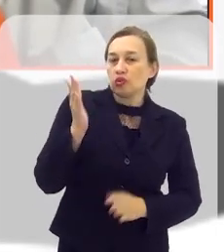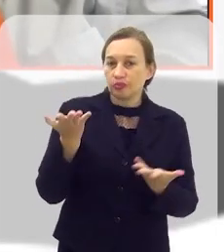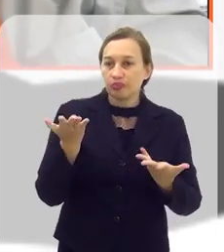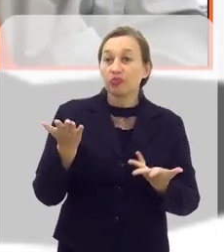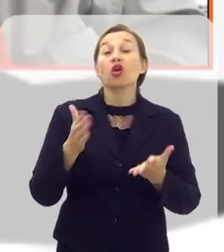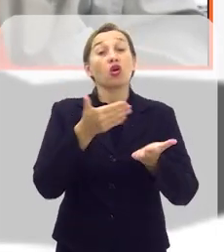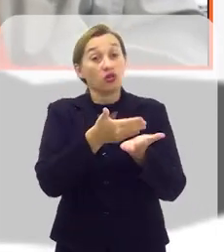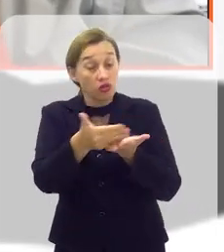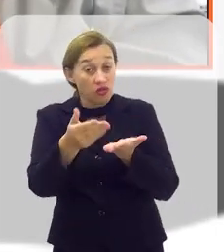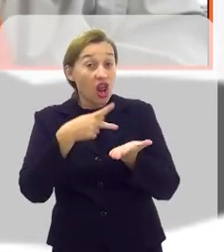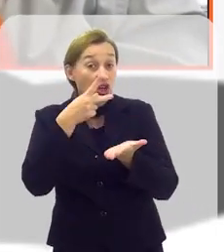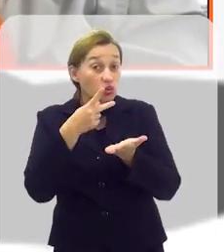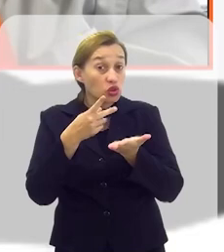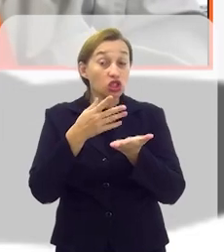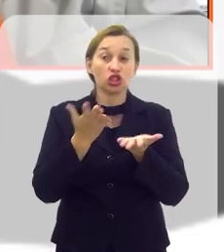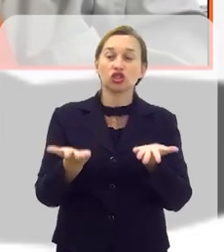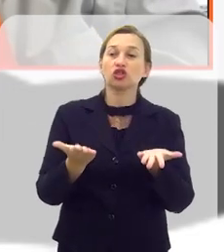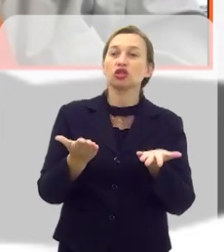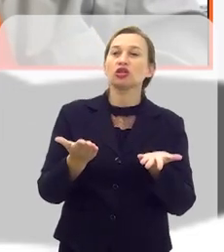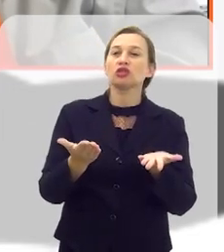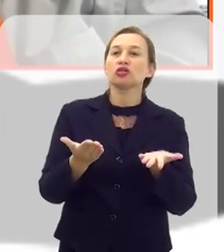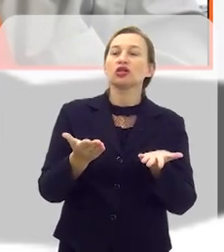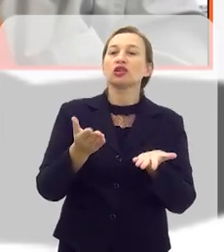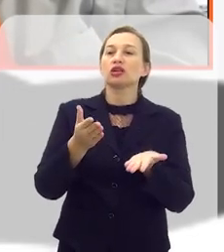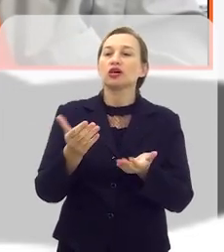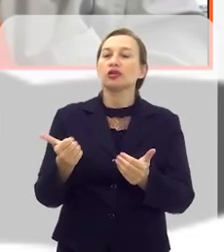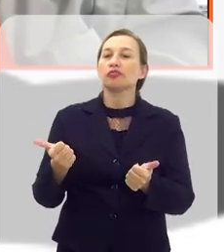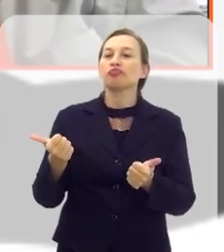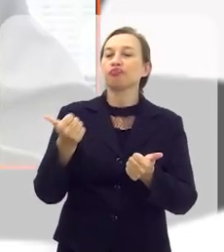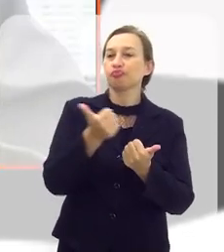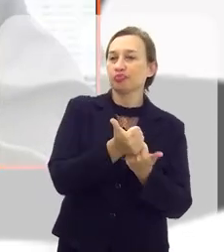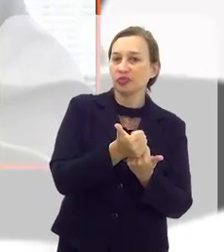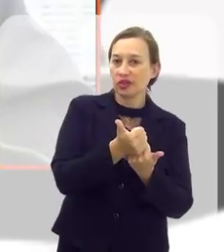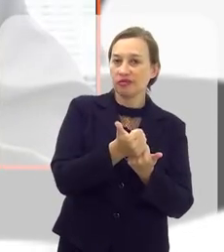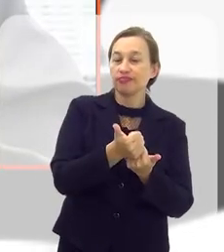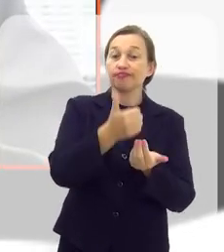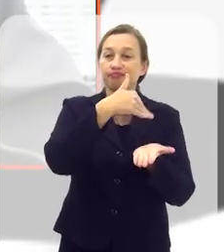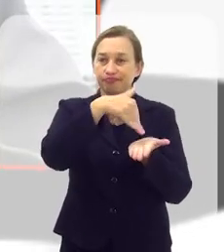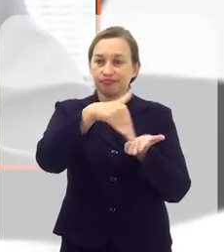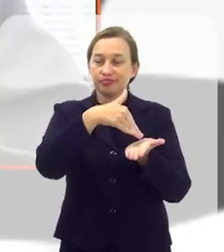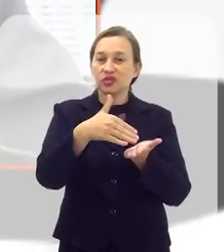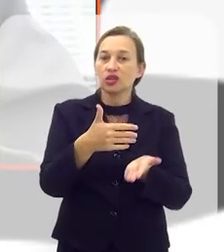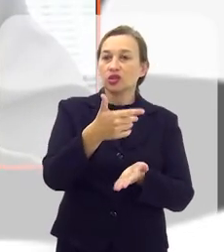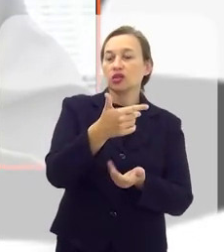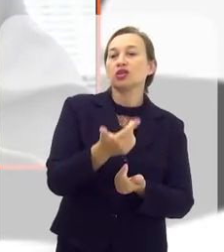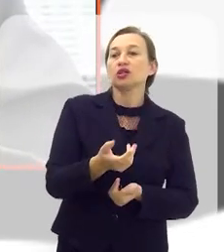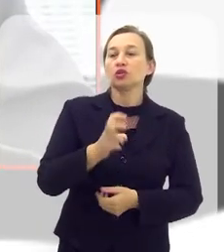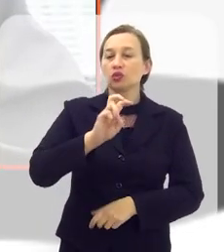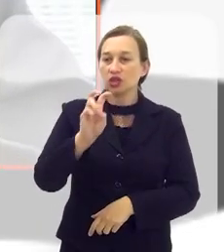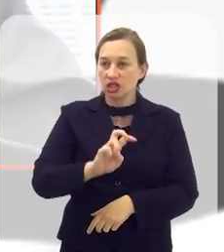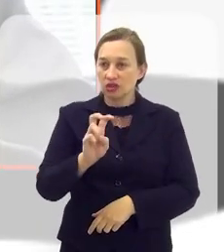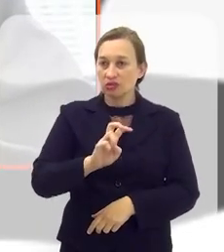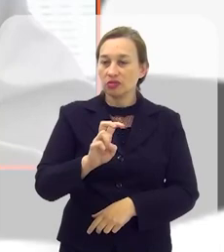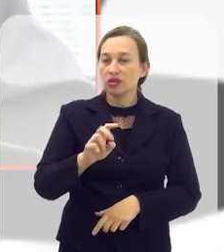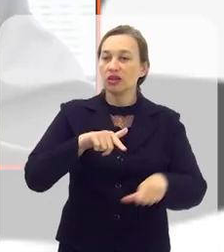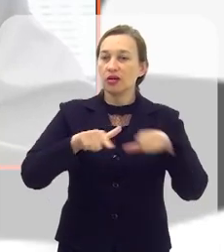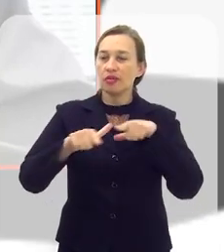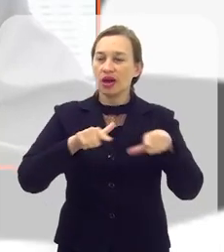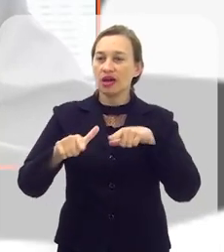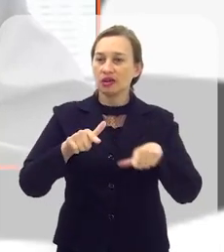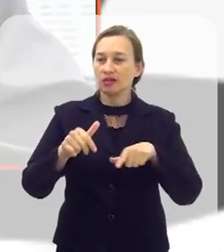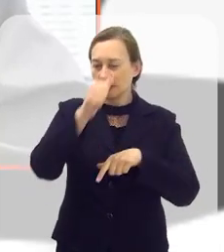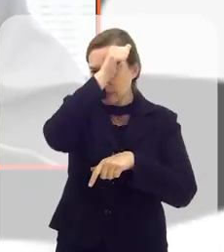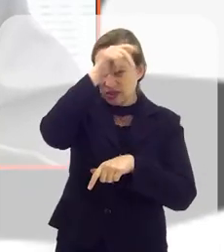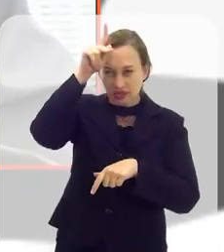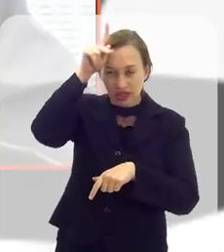assumi a secretaria em 2021 novamente, no quinto mandato do prefeito Neto, e fui procurado por um